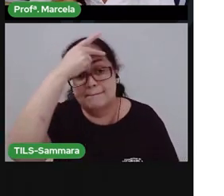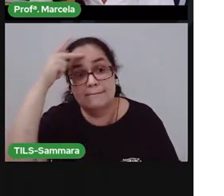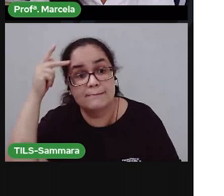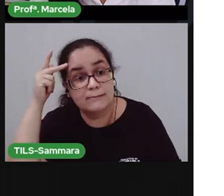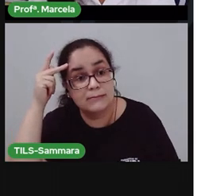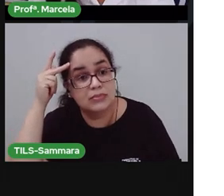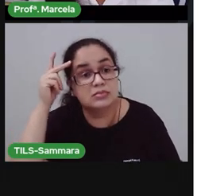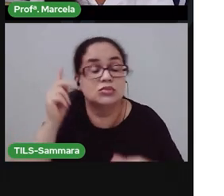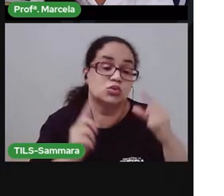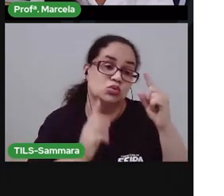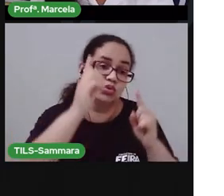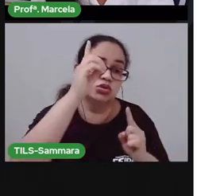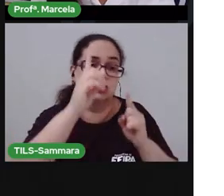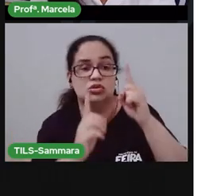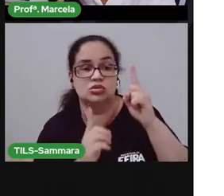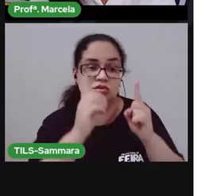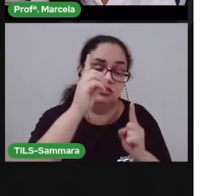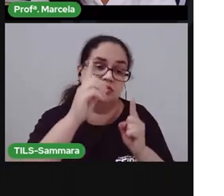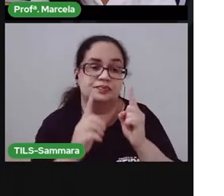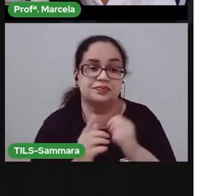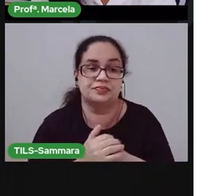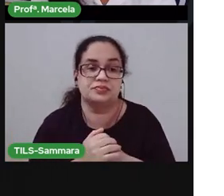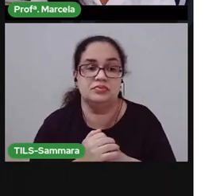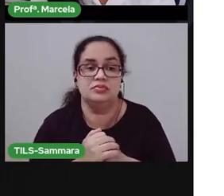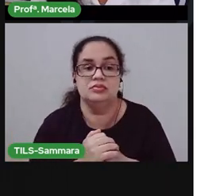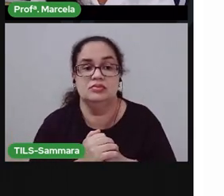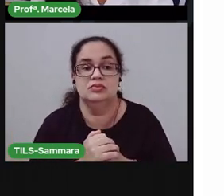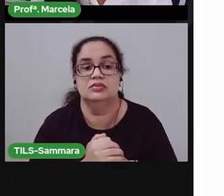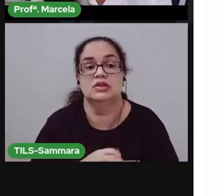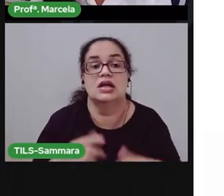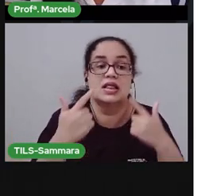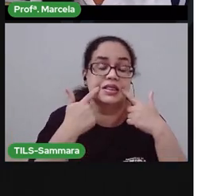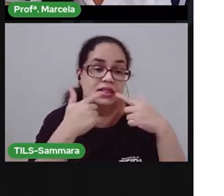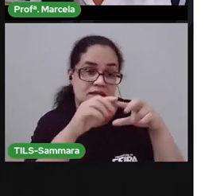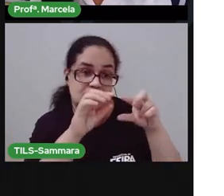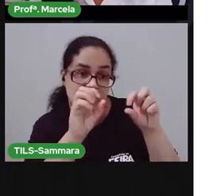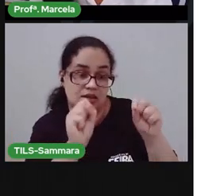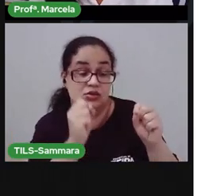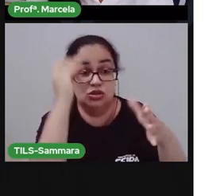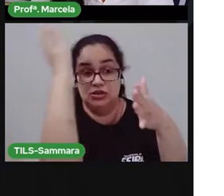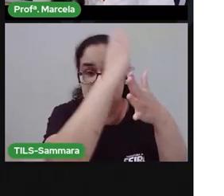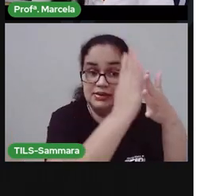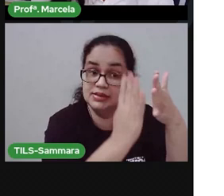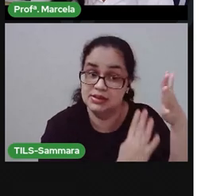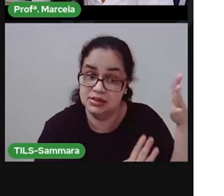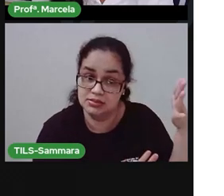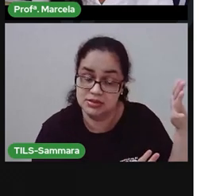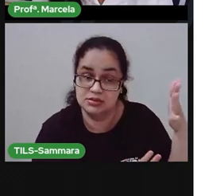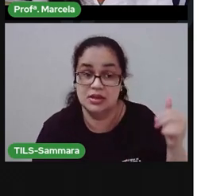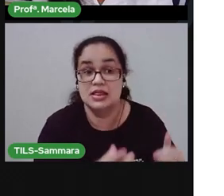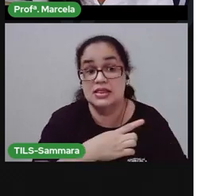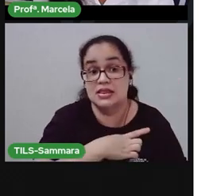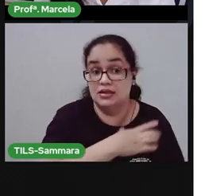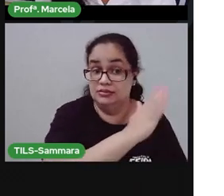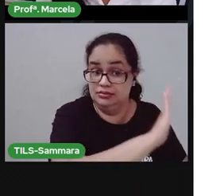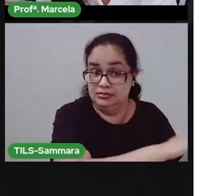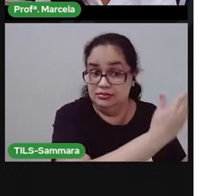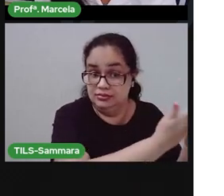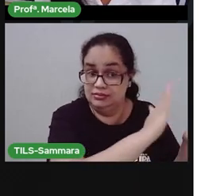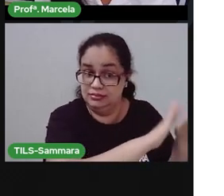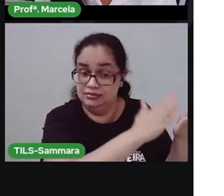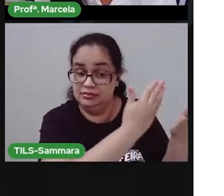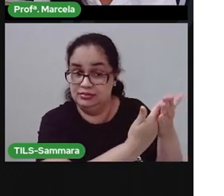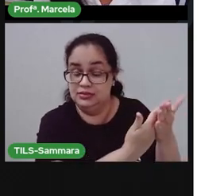Só que elas escutam o gesto na linguagem das libras. E aí, temos aqui um intérprete que está